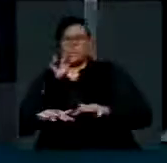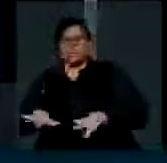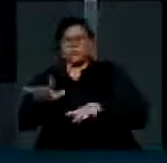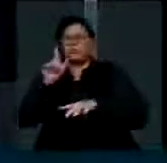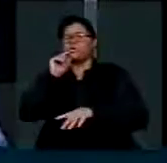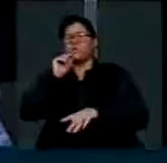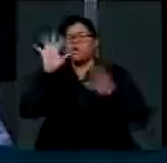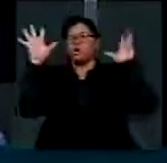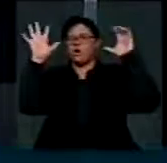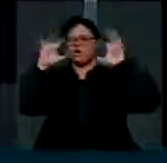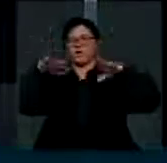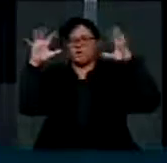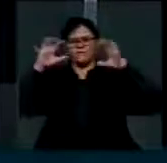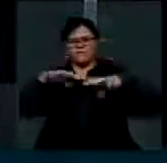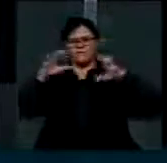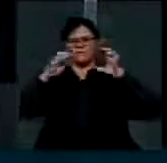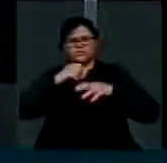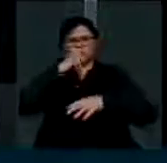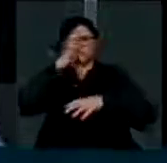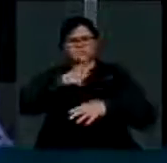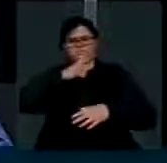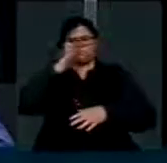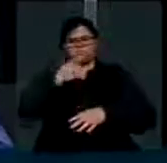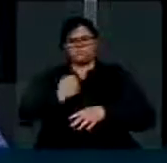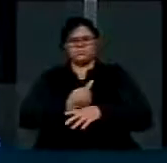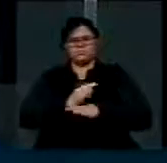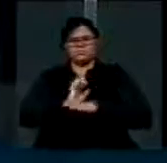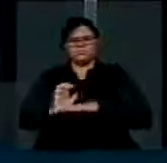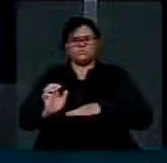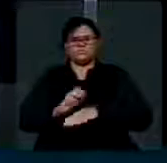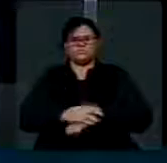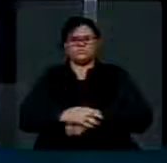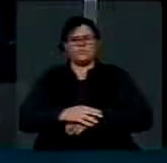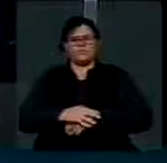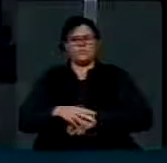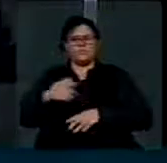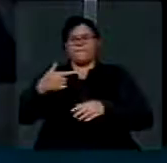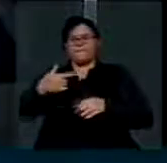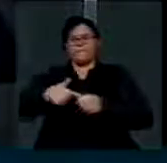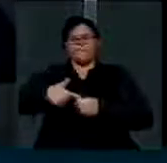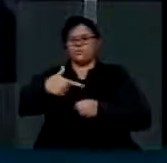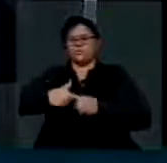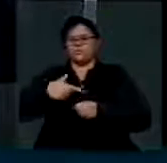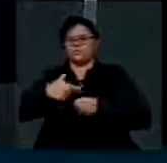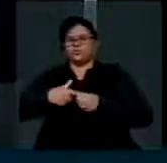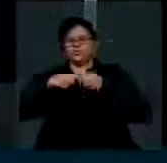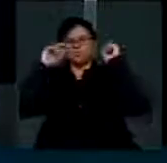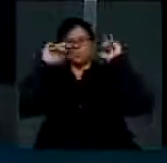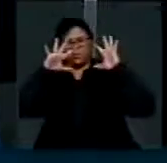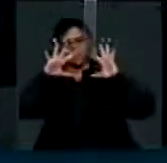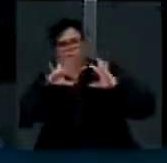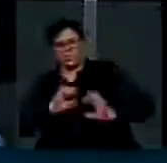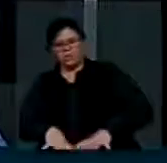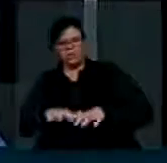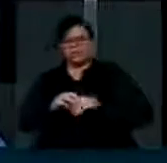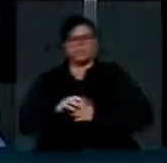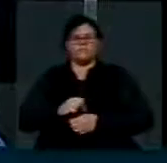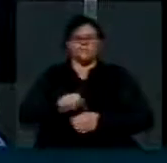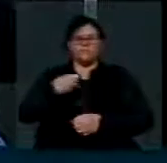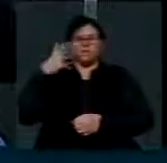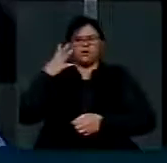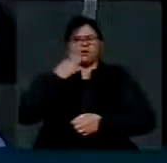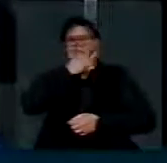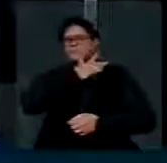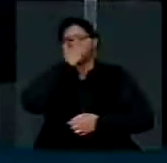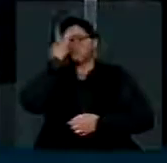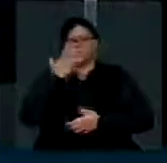no nosso Estado. Os prejuízos foram imensos. A cobertura de postos de gasolina veio abaixo. Milhares de pessoas perderam móveis